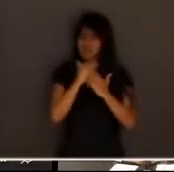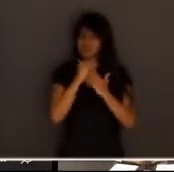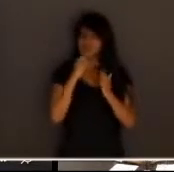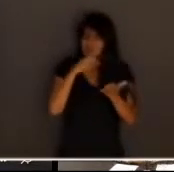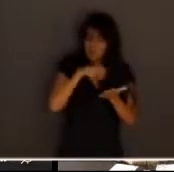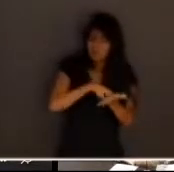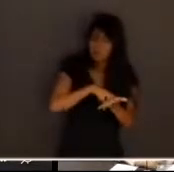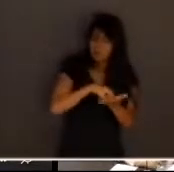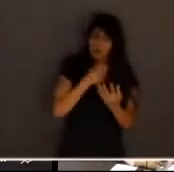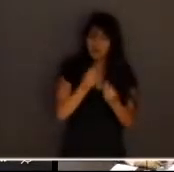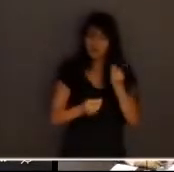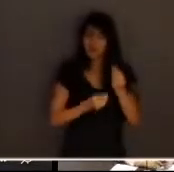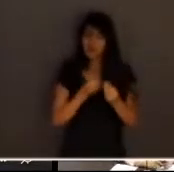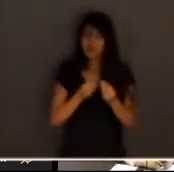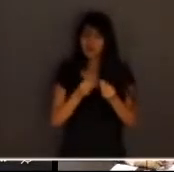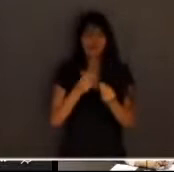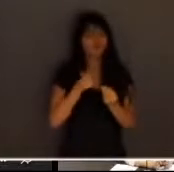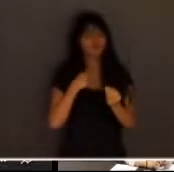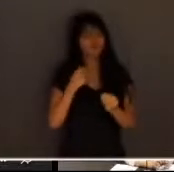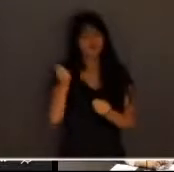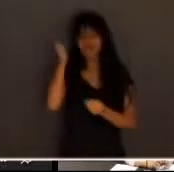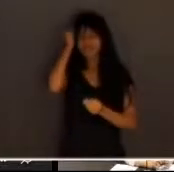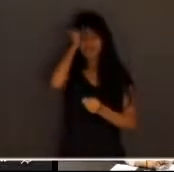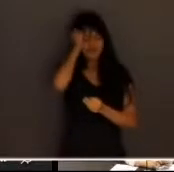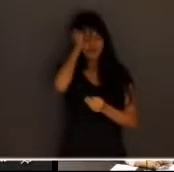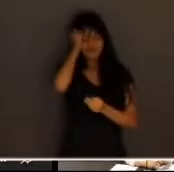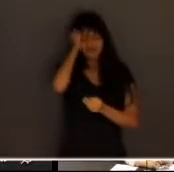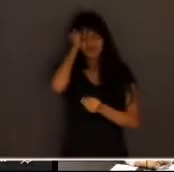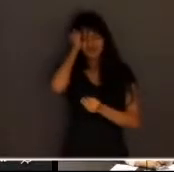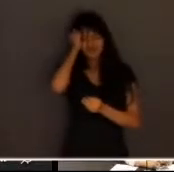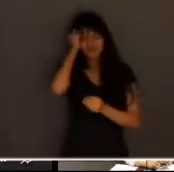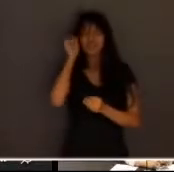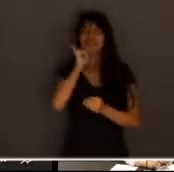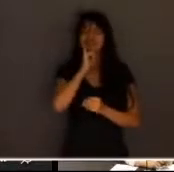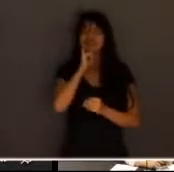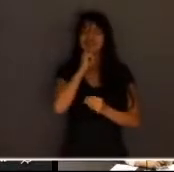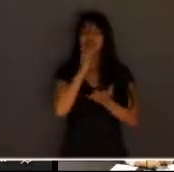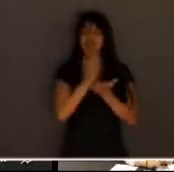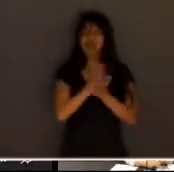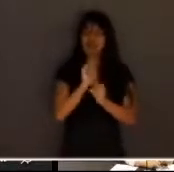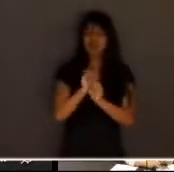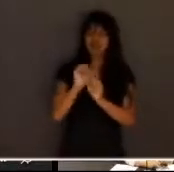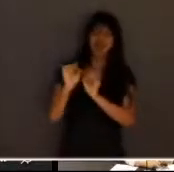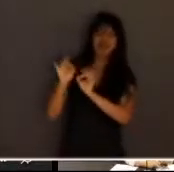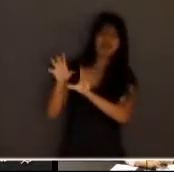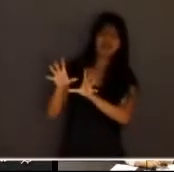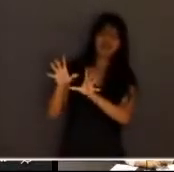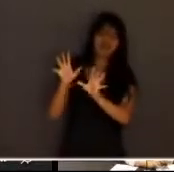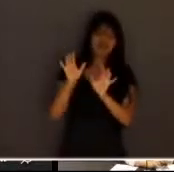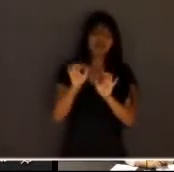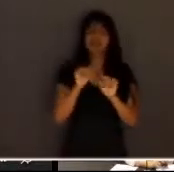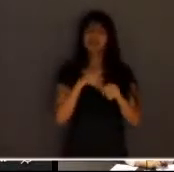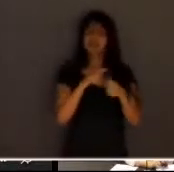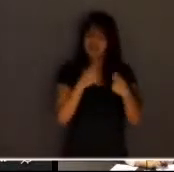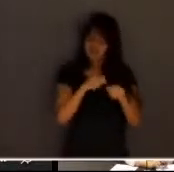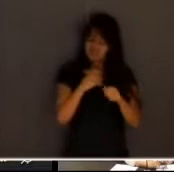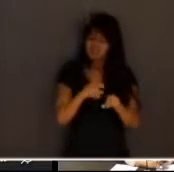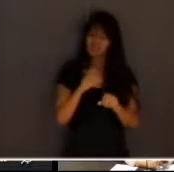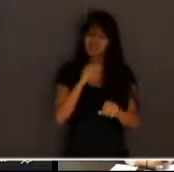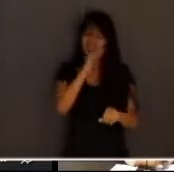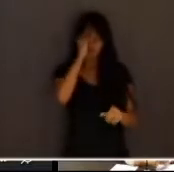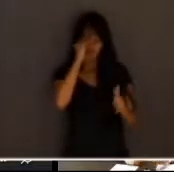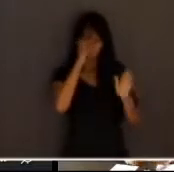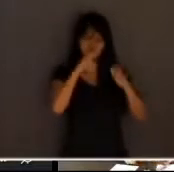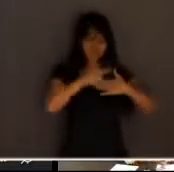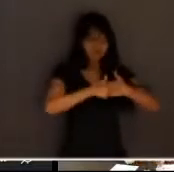partir sem arrependimento deixarmos o plenário do júri com a sensação de dever cumprido não